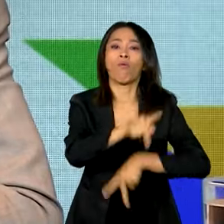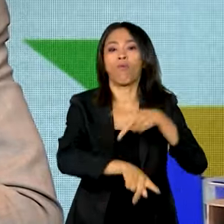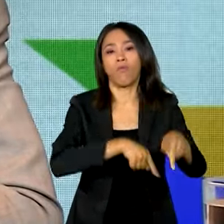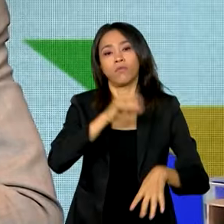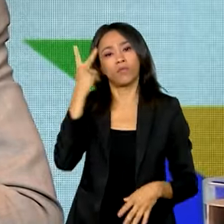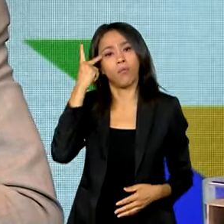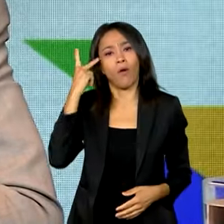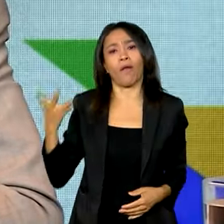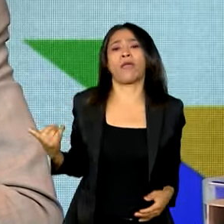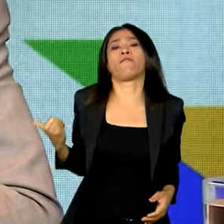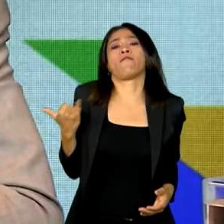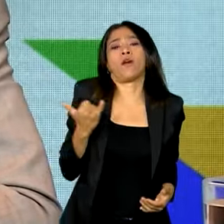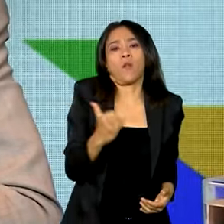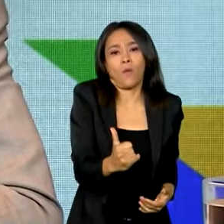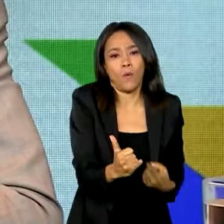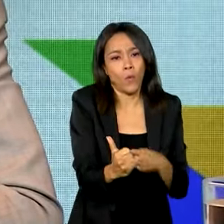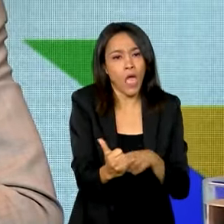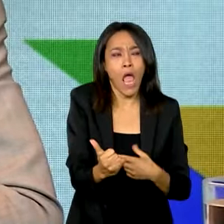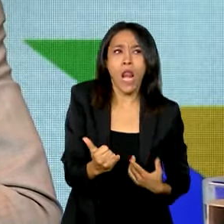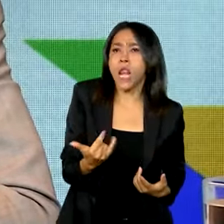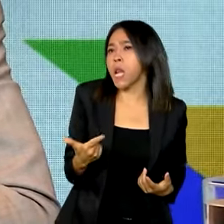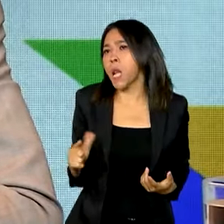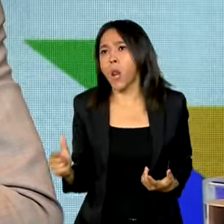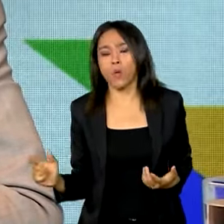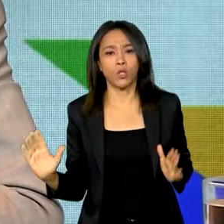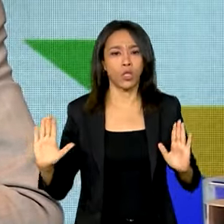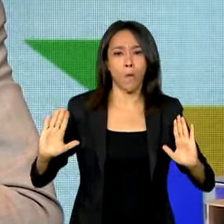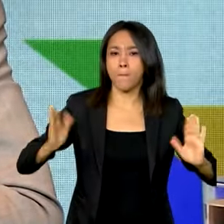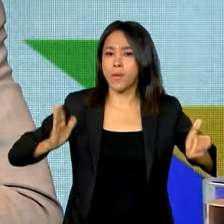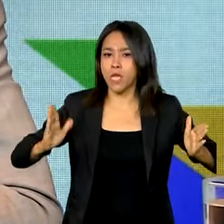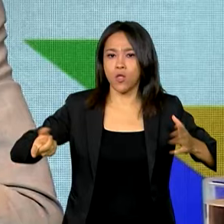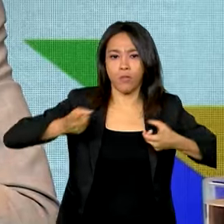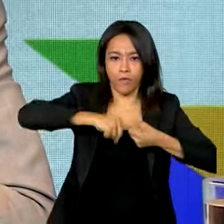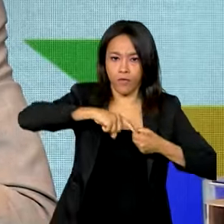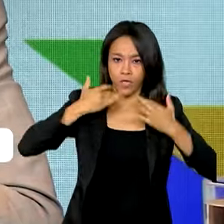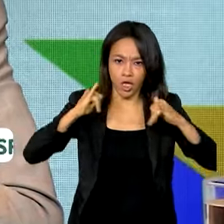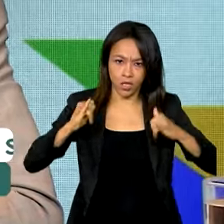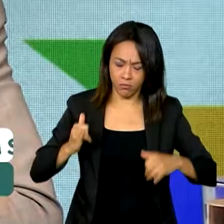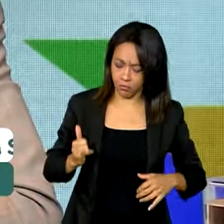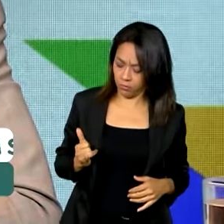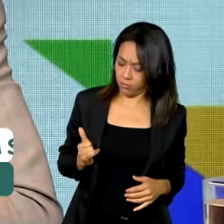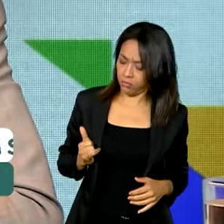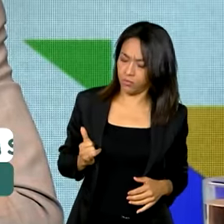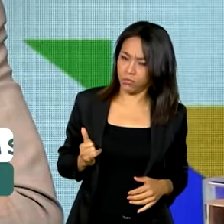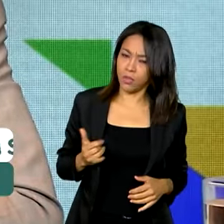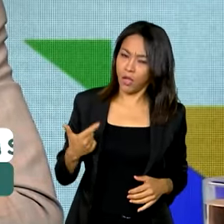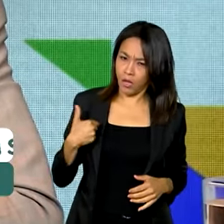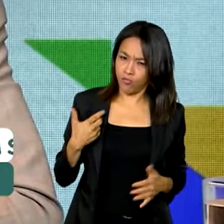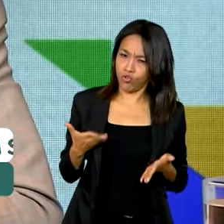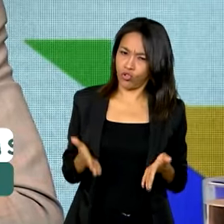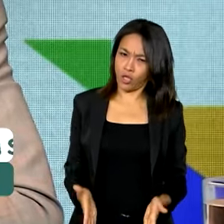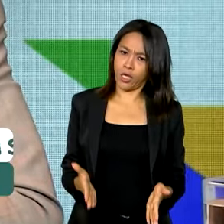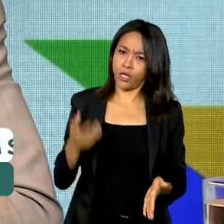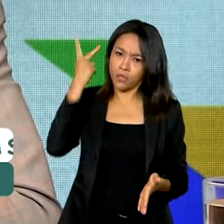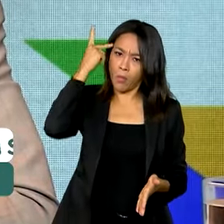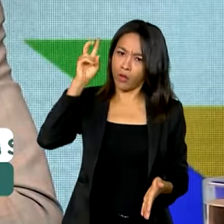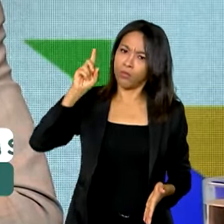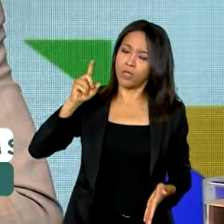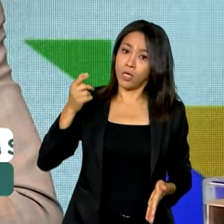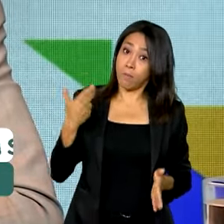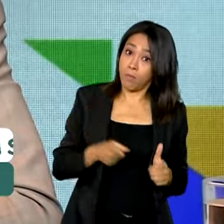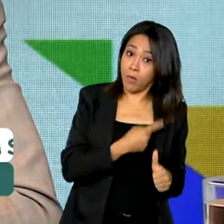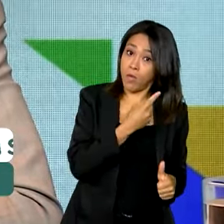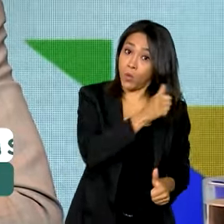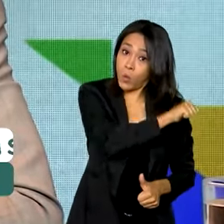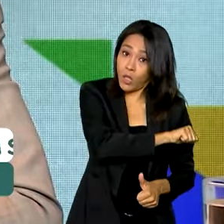dizer que não tinha prazo para restabelecer a energia. Eu cheguei na segunda-feira, desci no Rio de